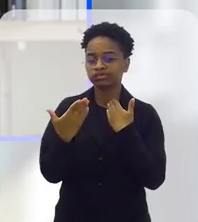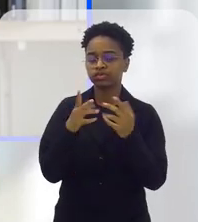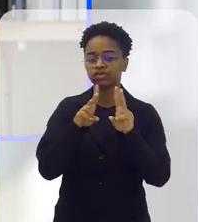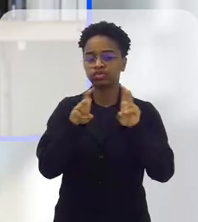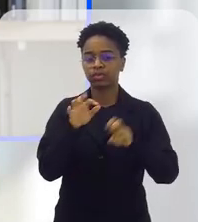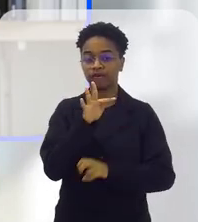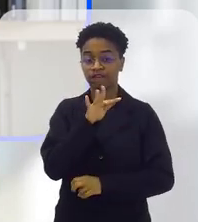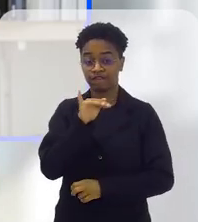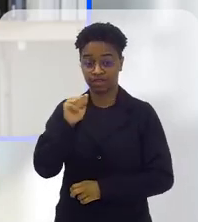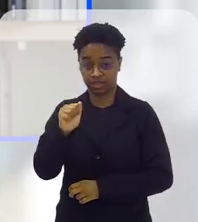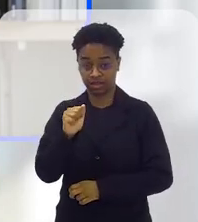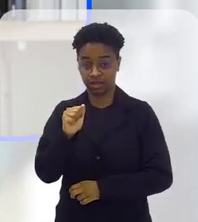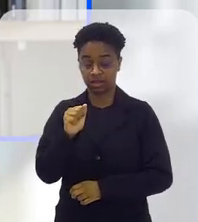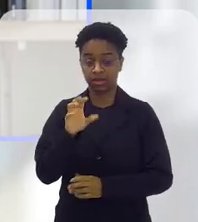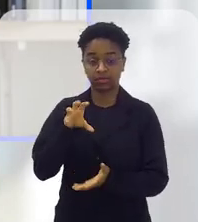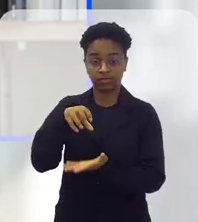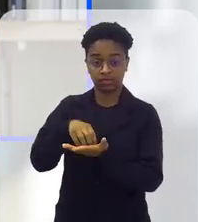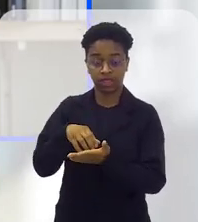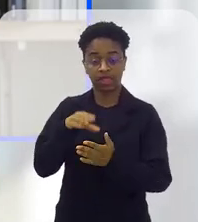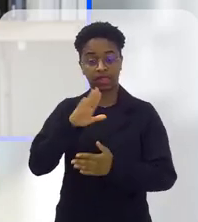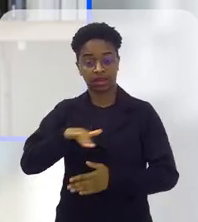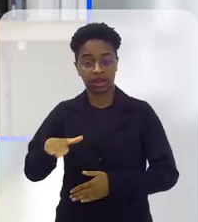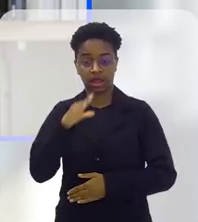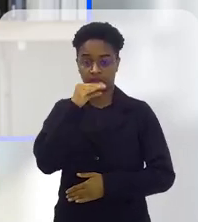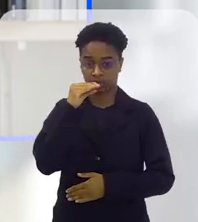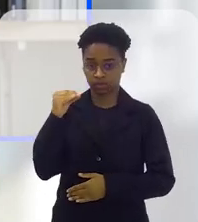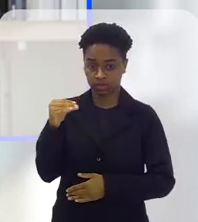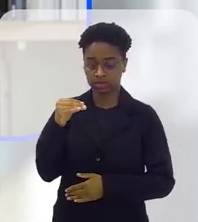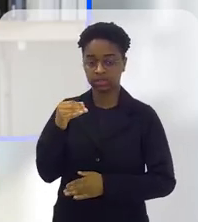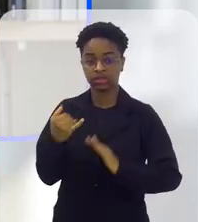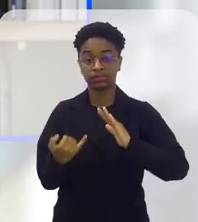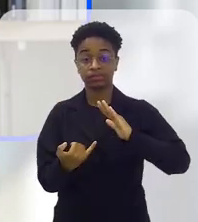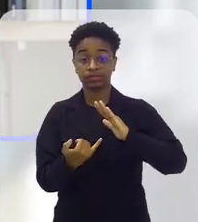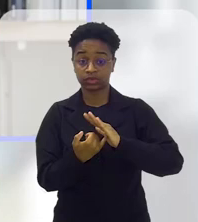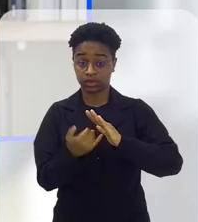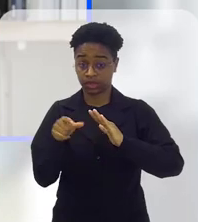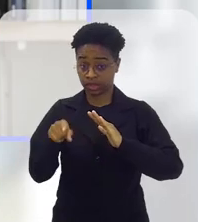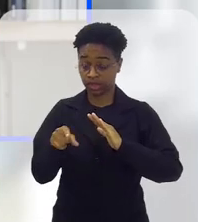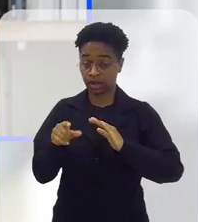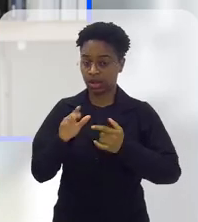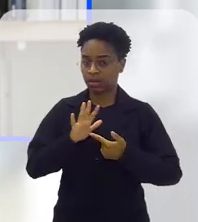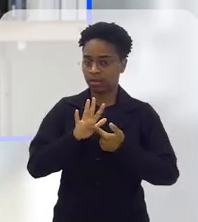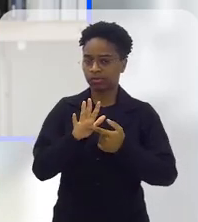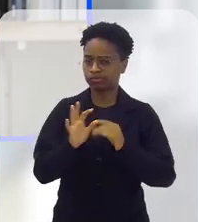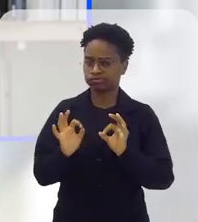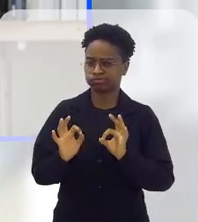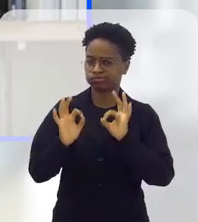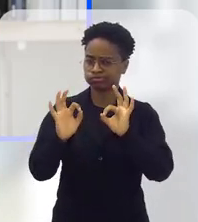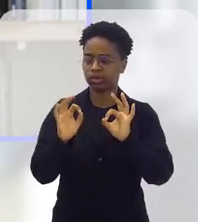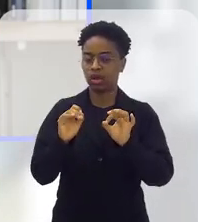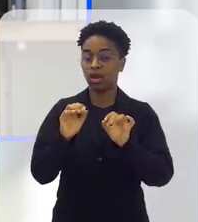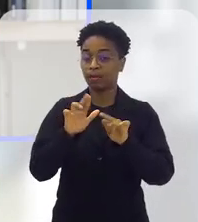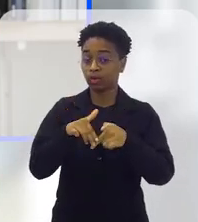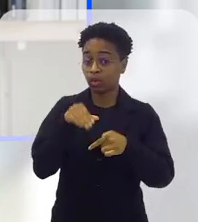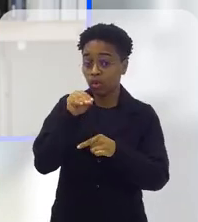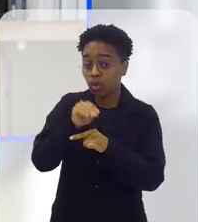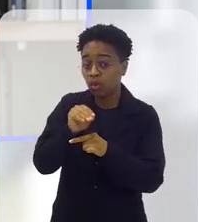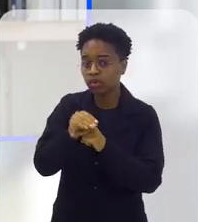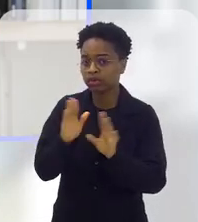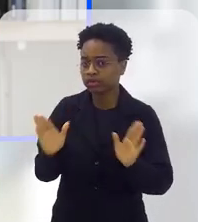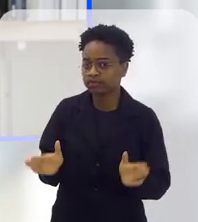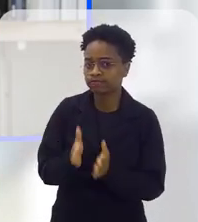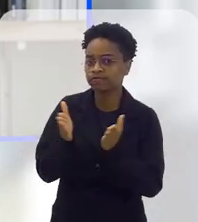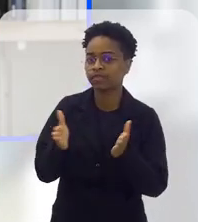Hoje conversamos sobre a FIA, Fundação para Infância e Adolescência, instituição que tem se destacado não